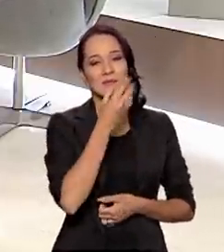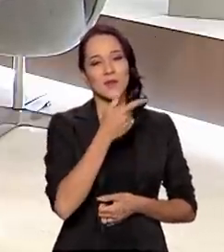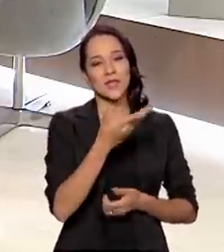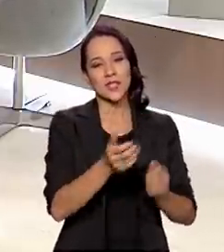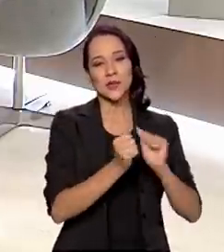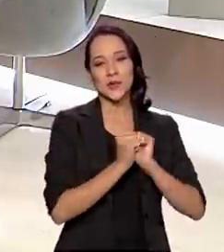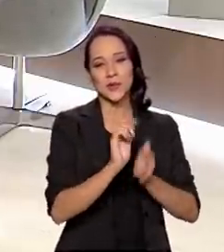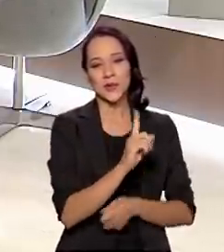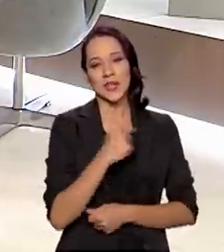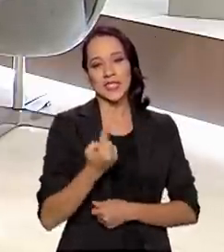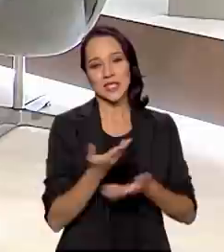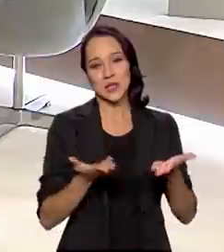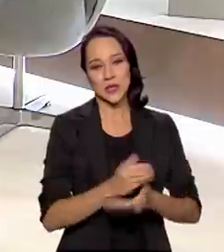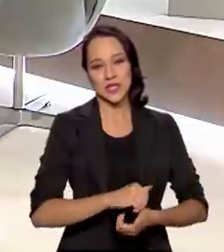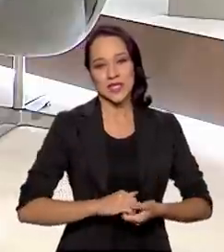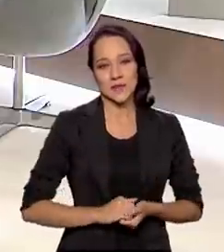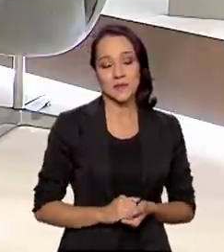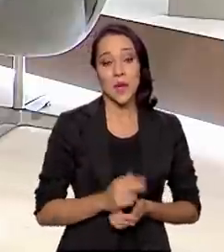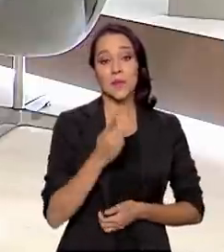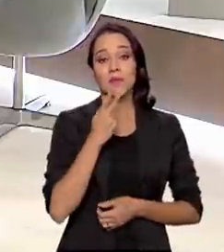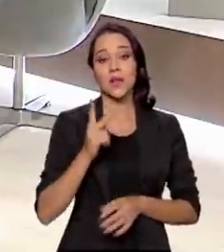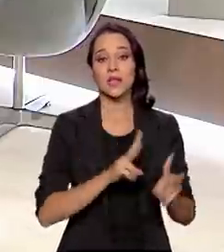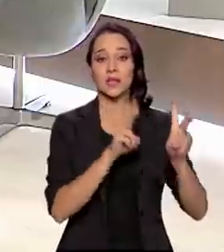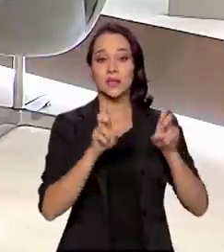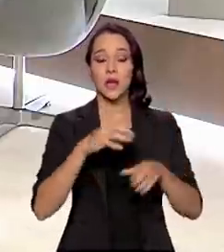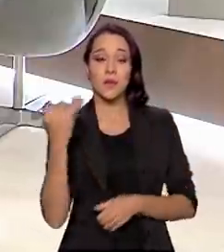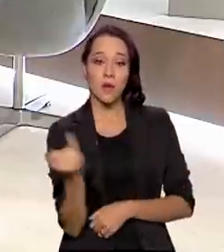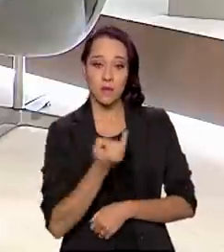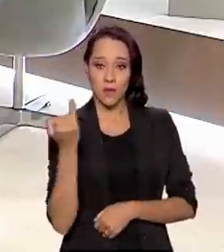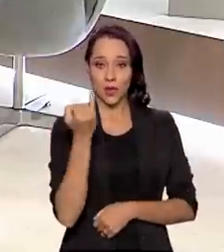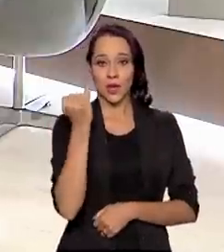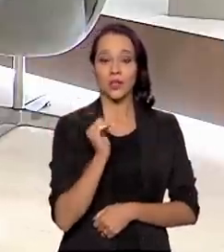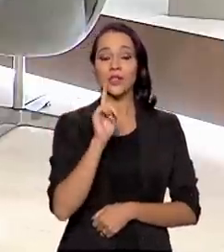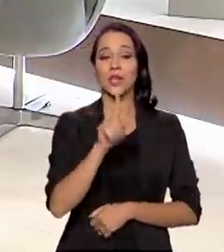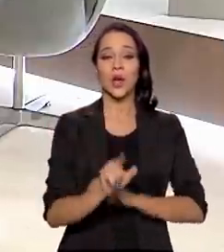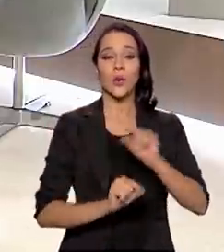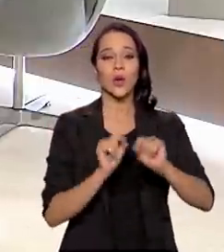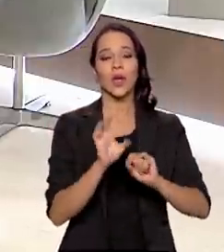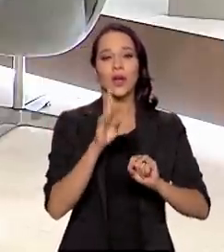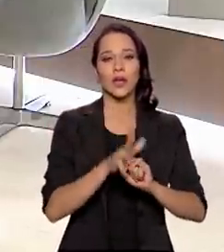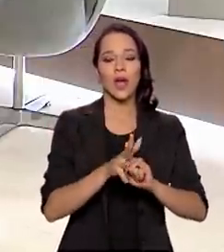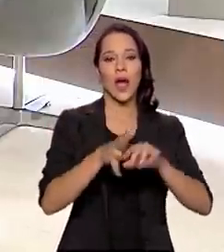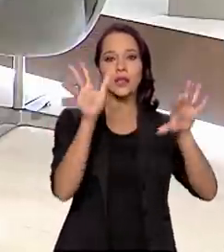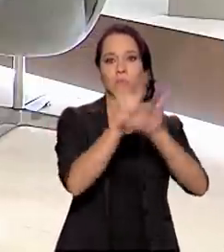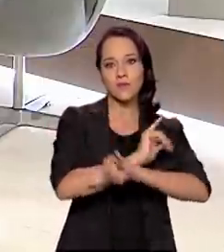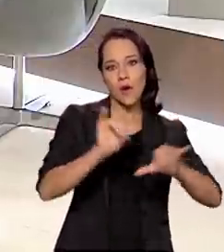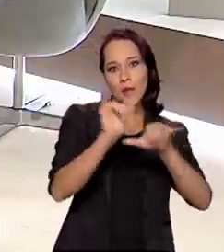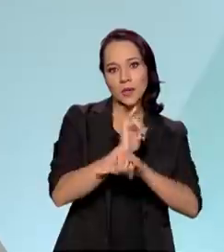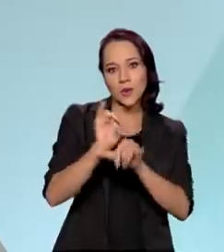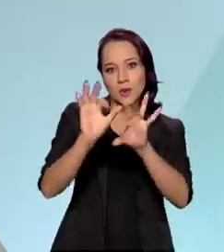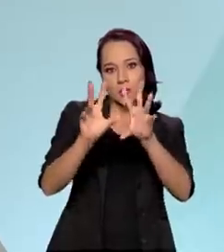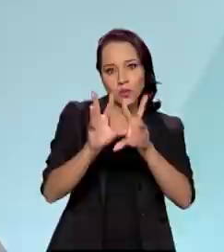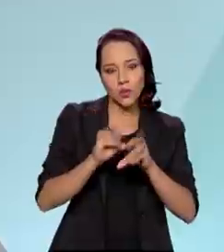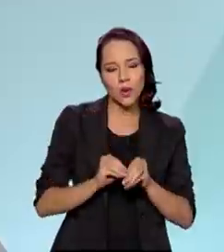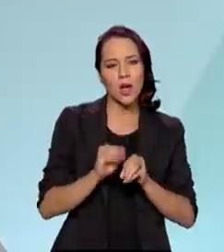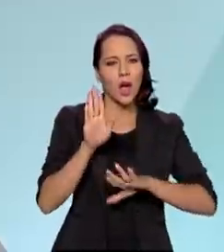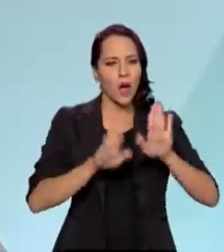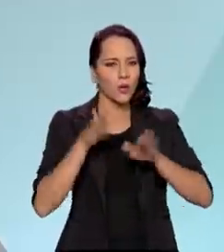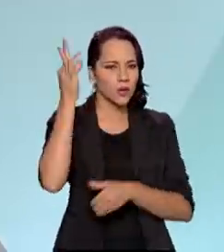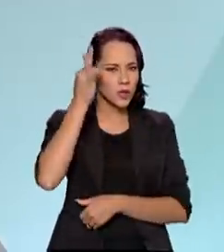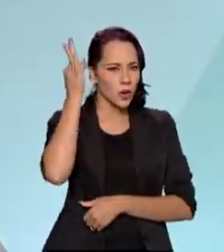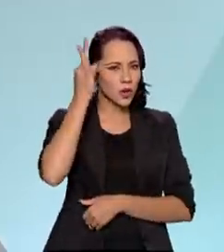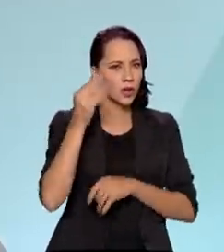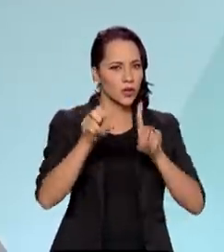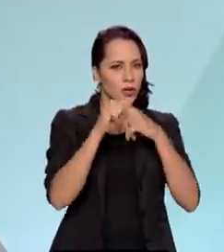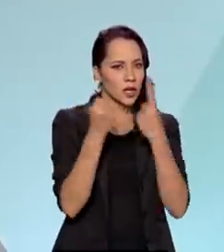estar aqui conosco para falar desse tema tão importante que é o processamento de dados. Alguns teóricos da sociedade